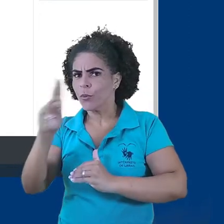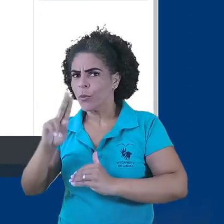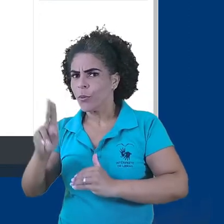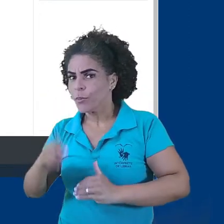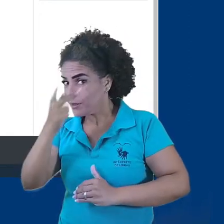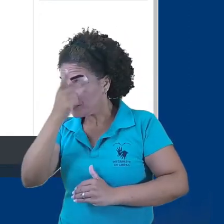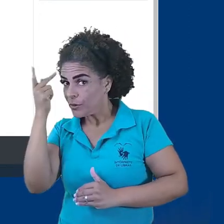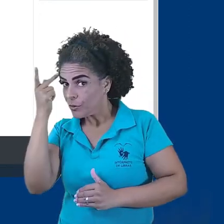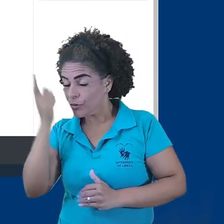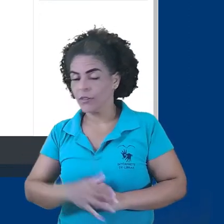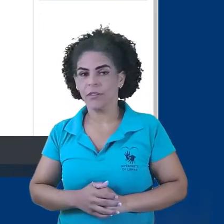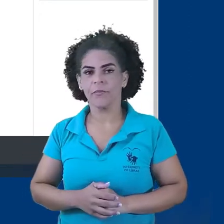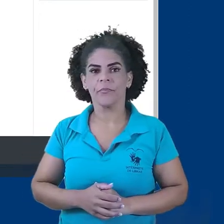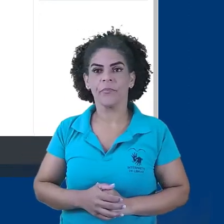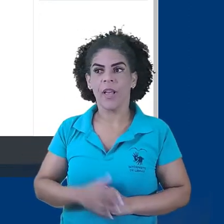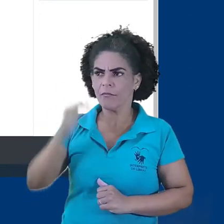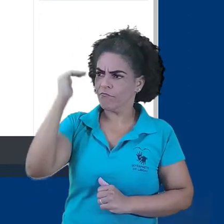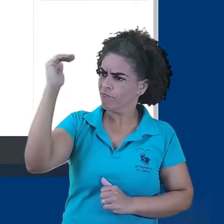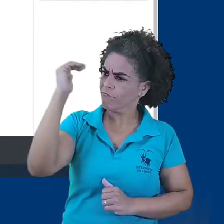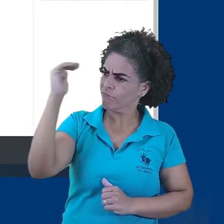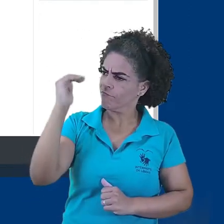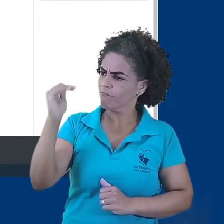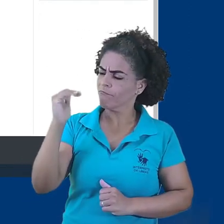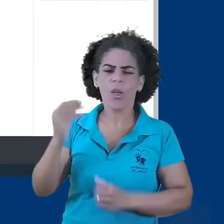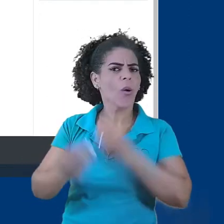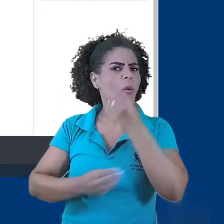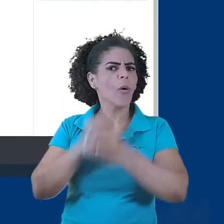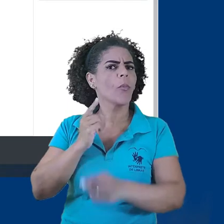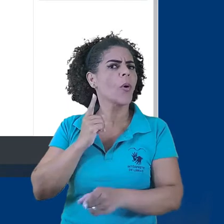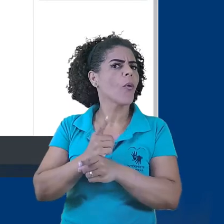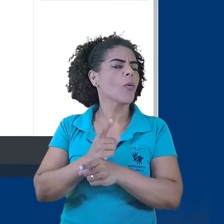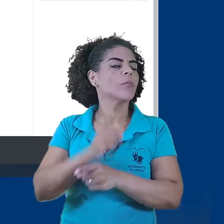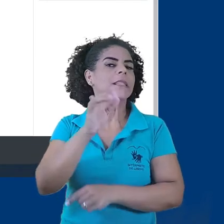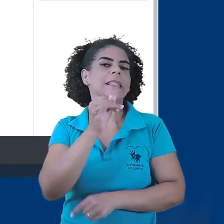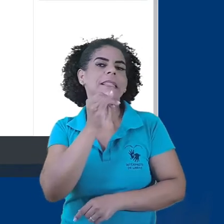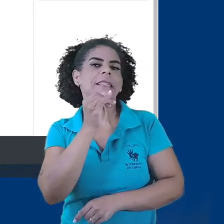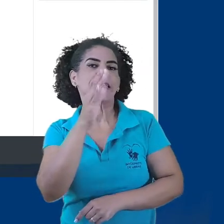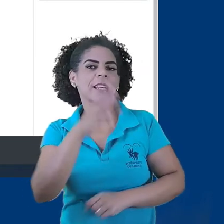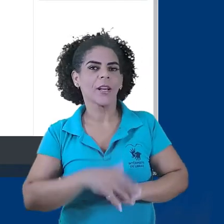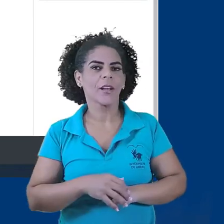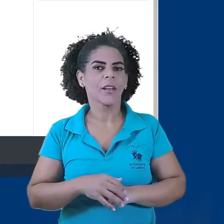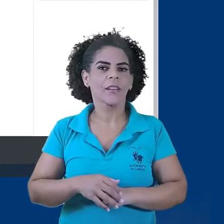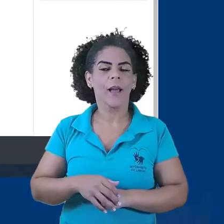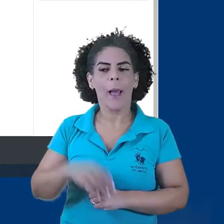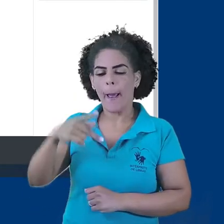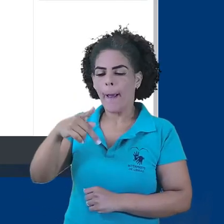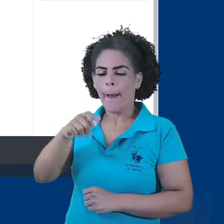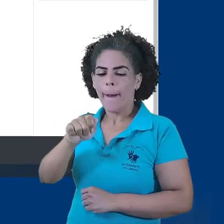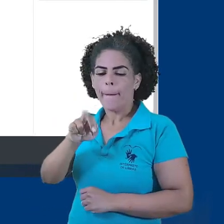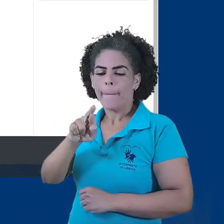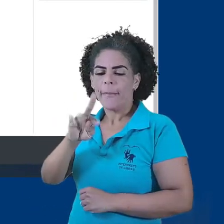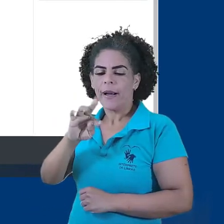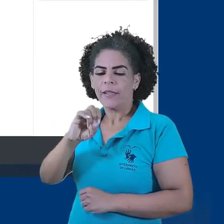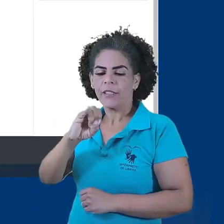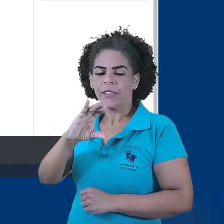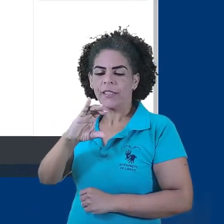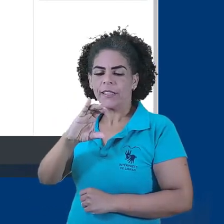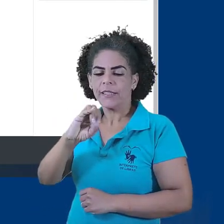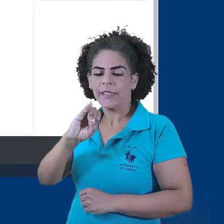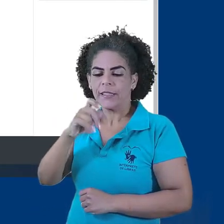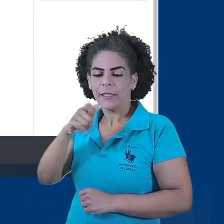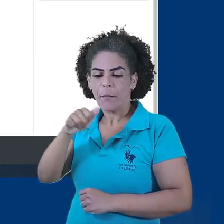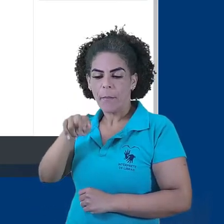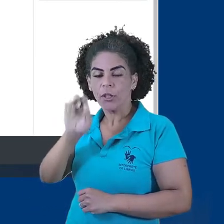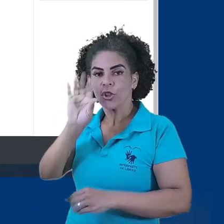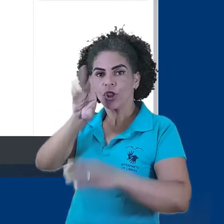mensagem. Essas listas podem ser encontradas, por exemplo, na seção de participantes dentro de um